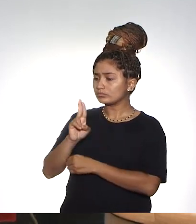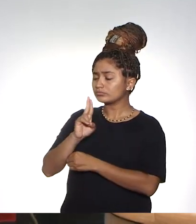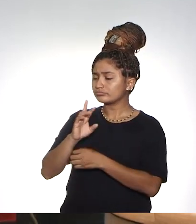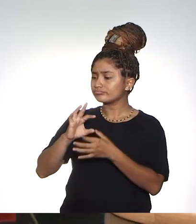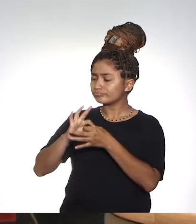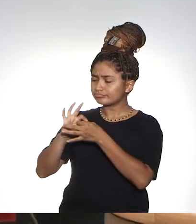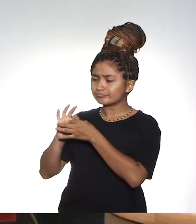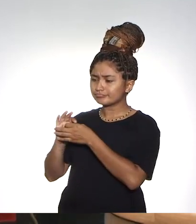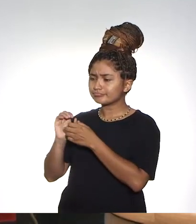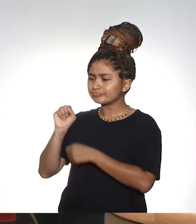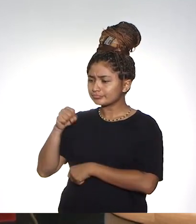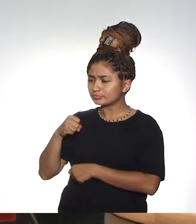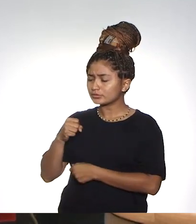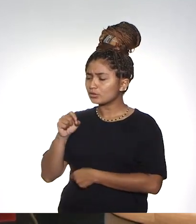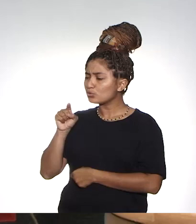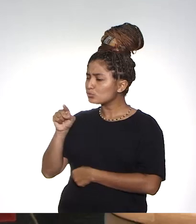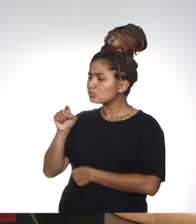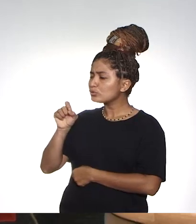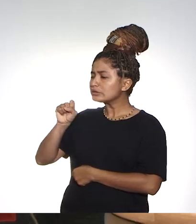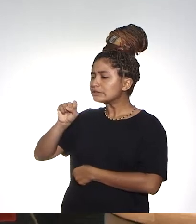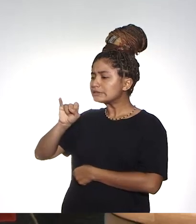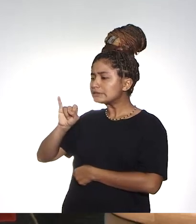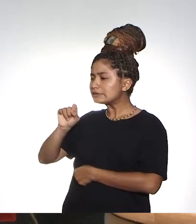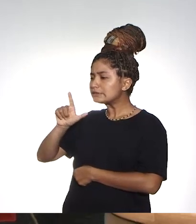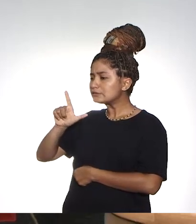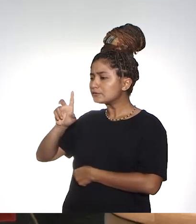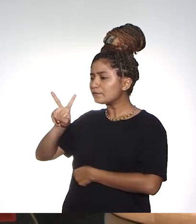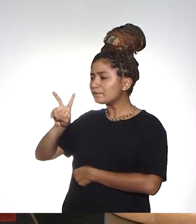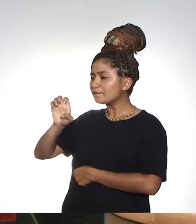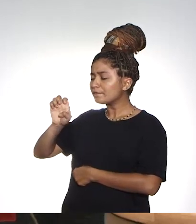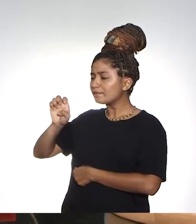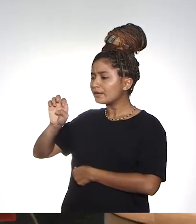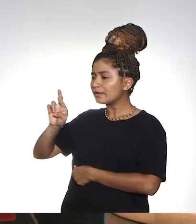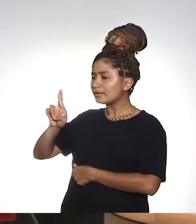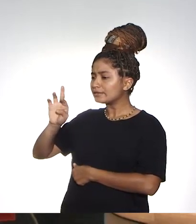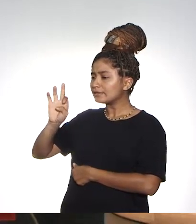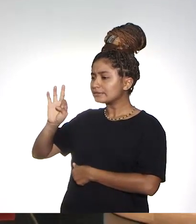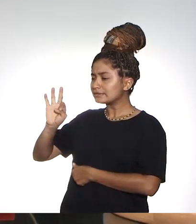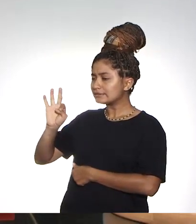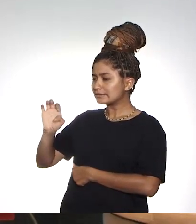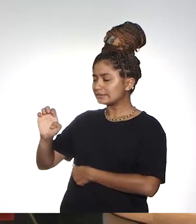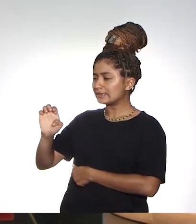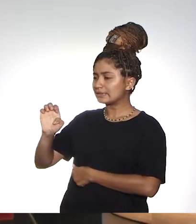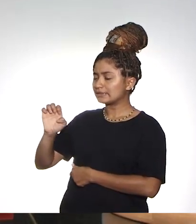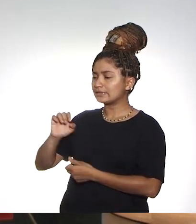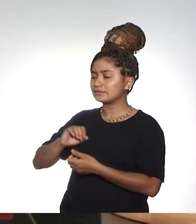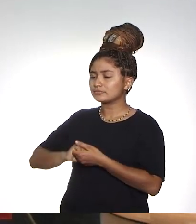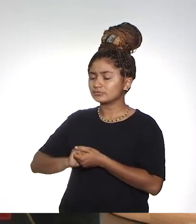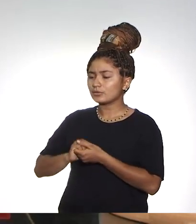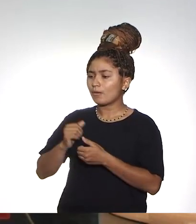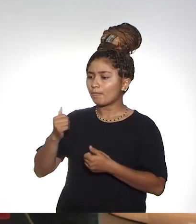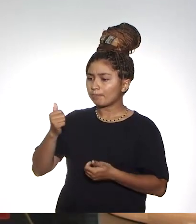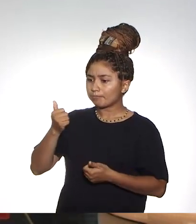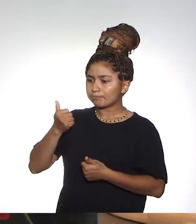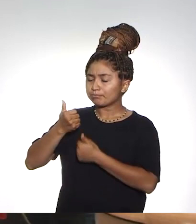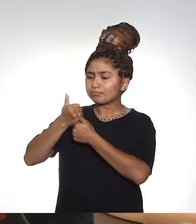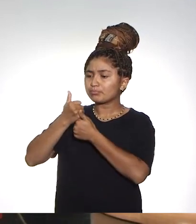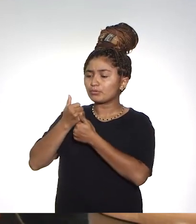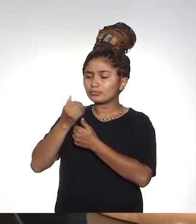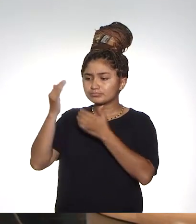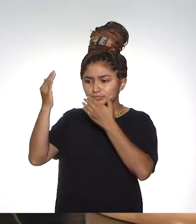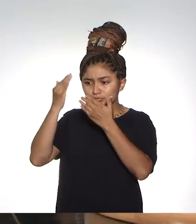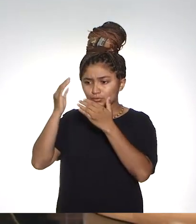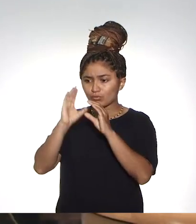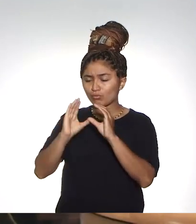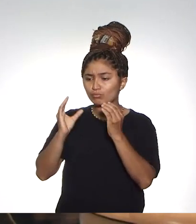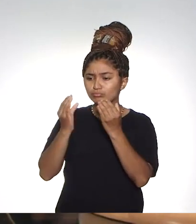nesse aspecto. Eu gostaria que o senhor, professor Silvestre, explicasse um pouco de que forma esse trabalho está sendo realizado para apoio psicológico à nossa